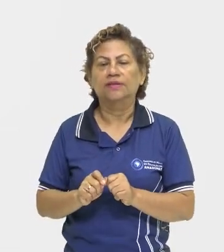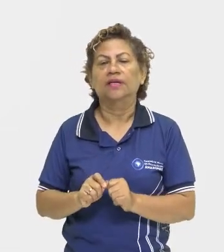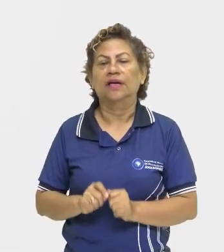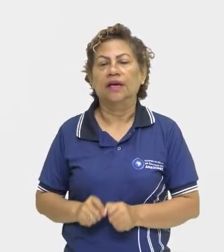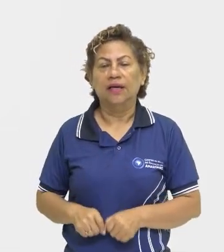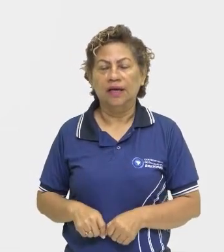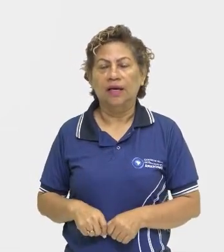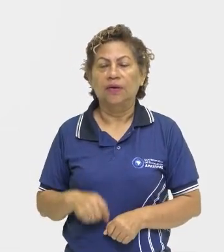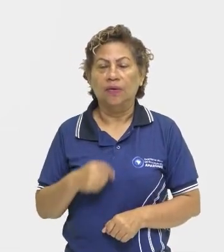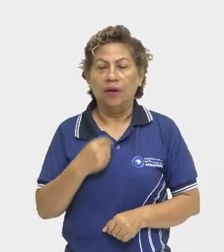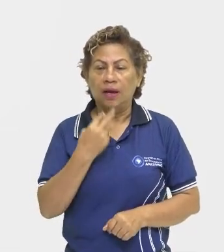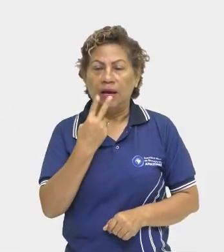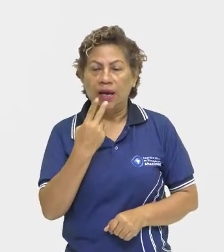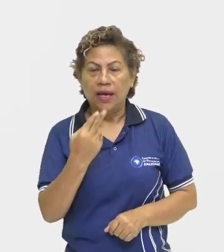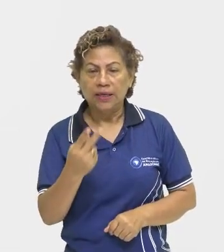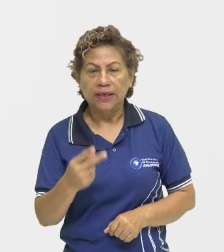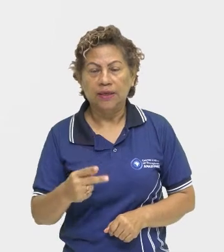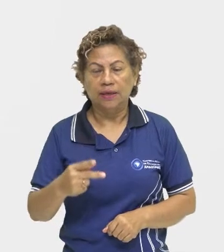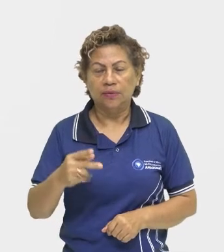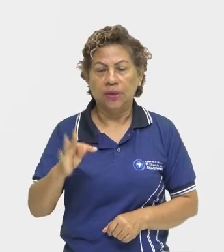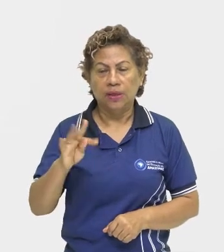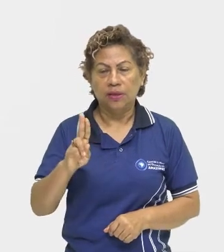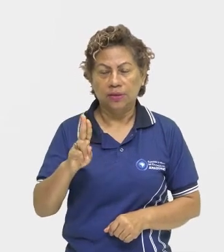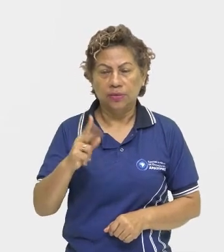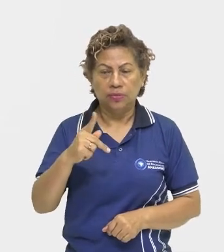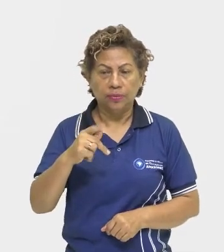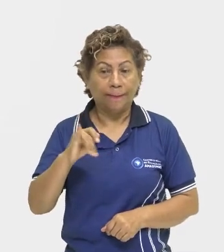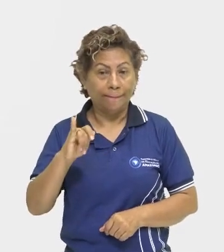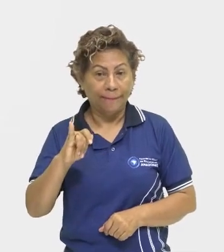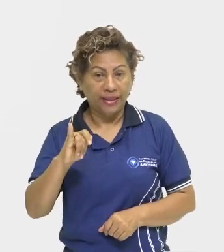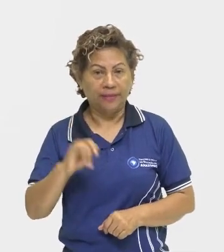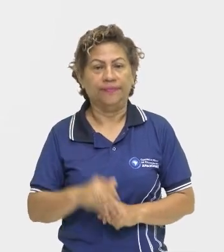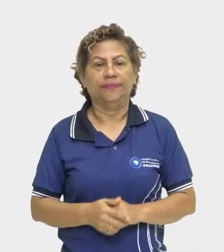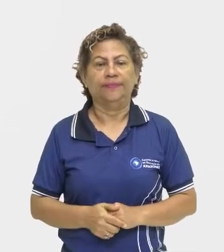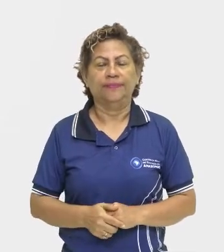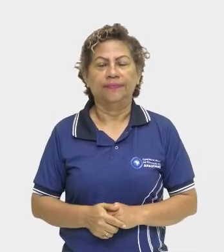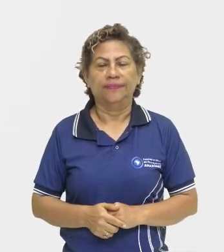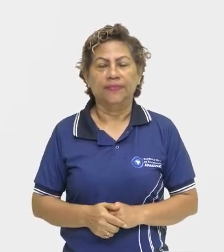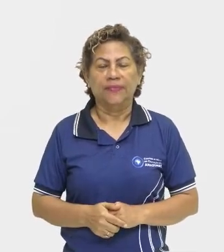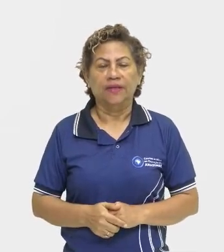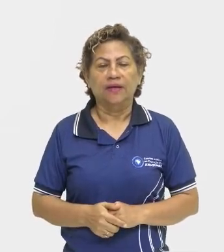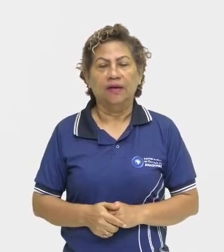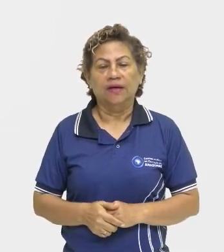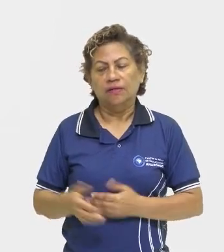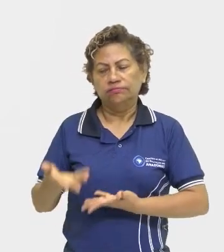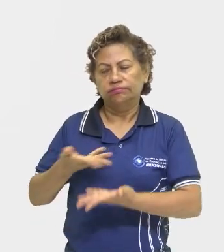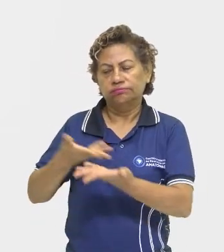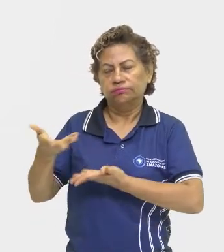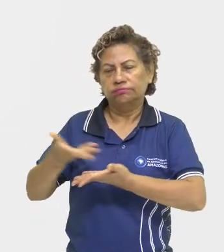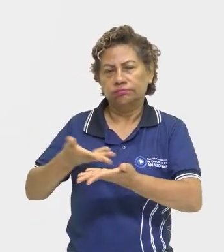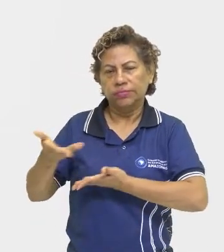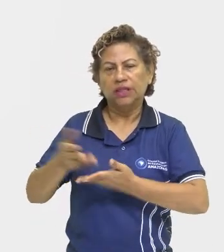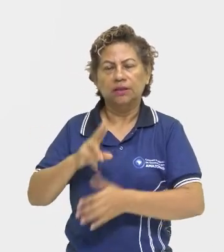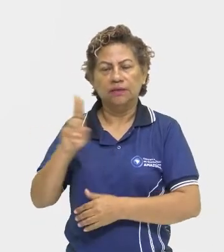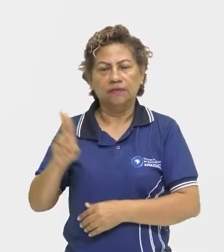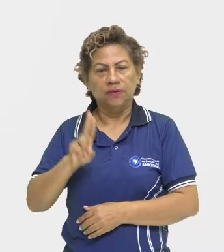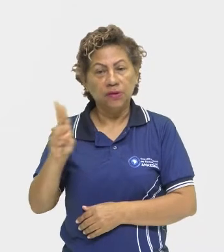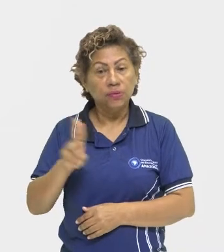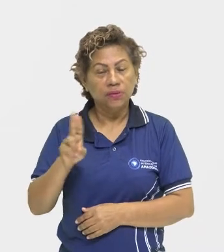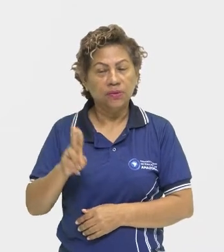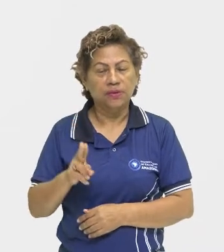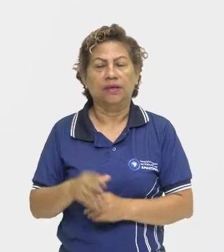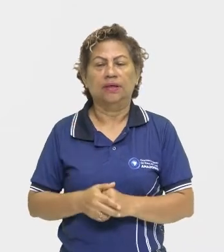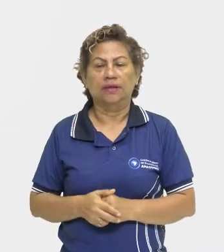tanto é que o padre Anchieta vai escrever a primeira gramática do tupi, né, e vão utilizar a língua tupi como este